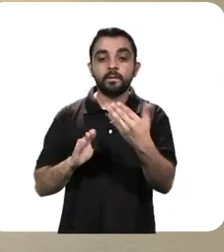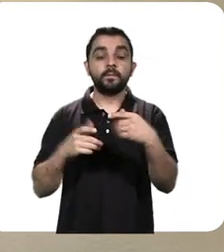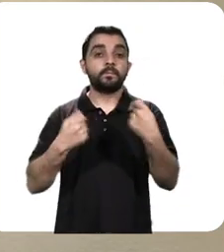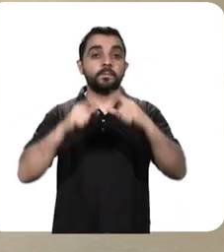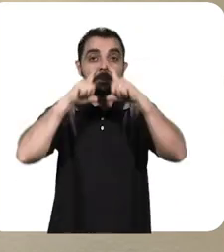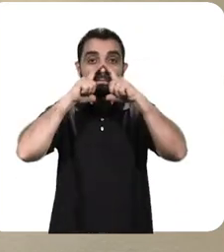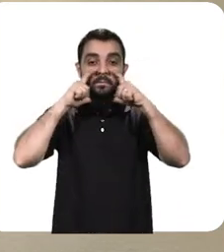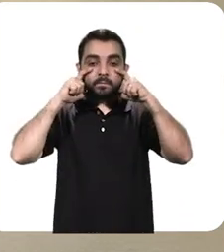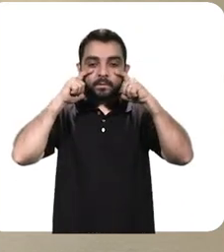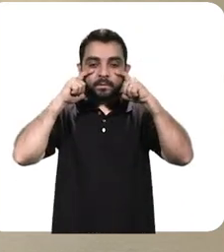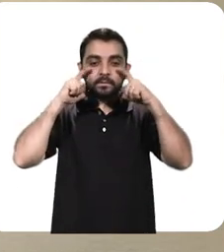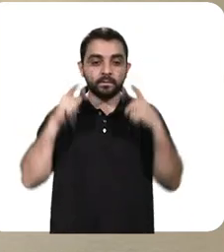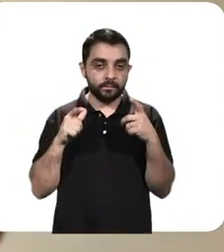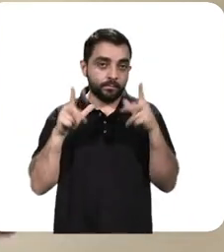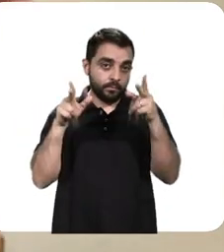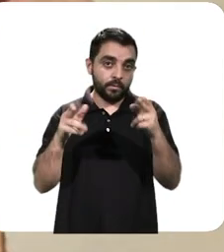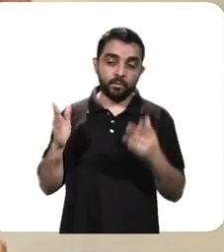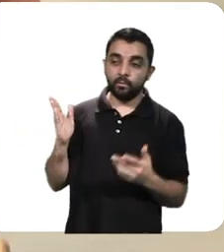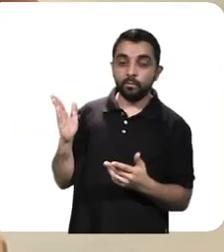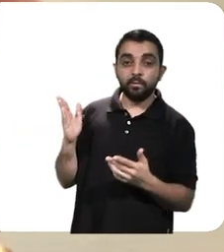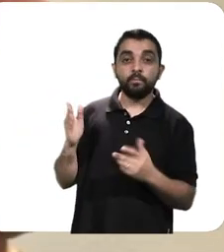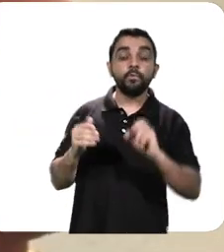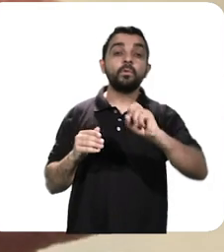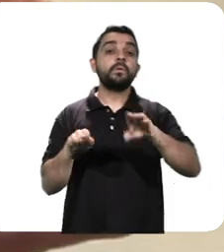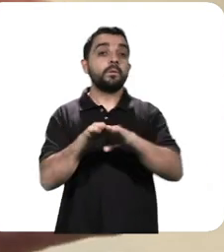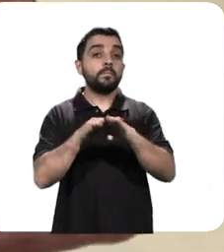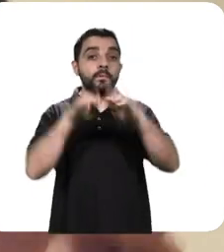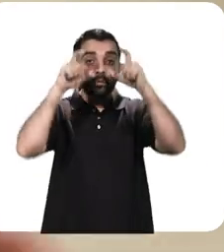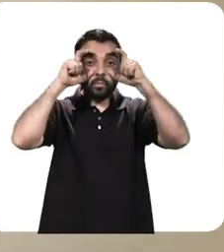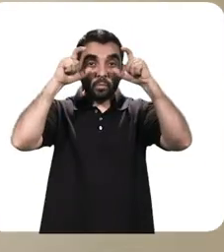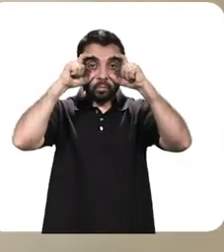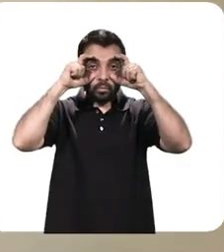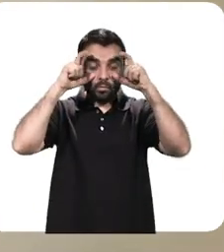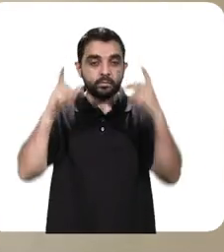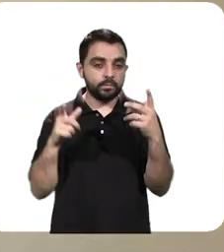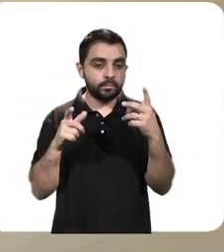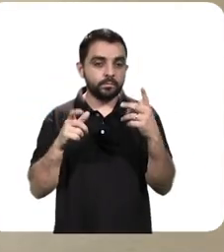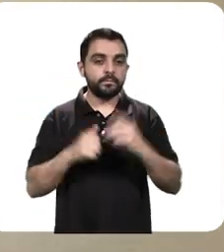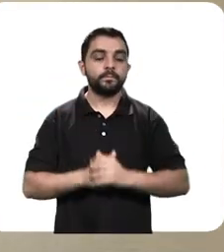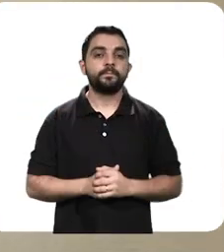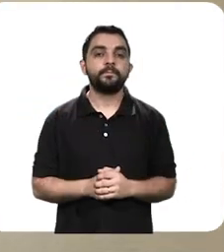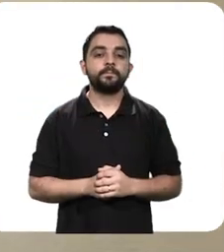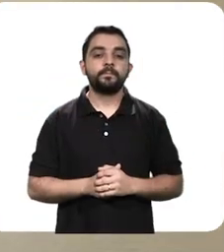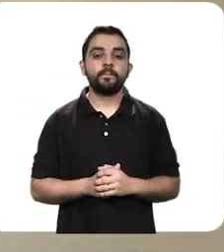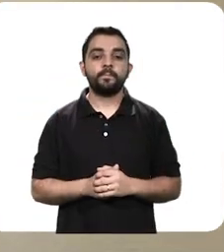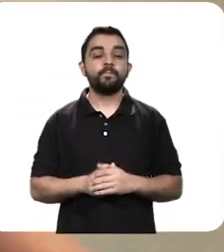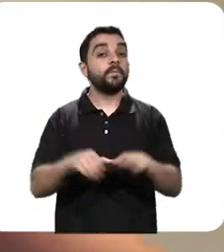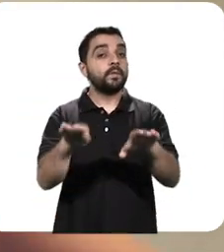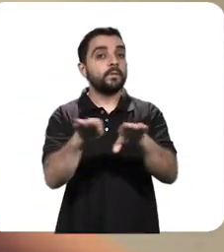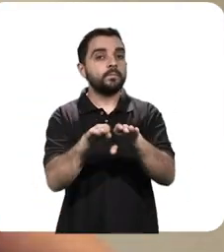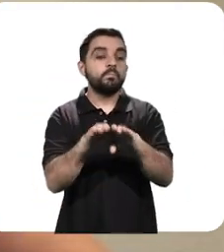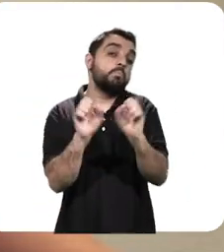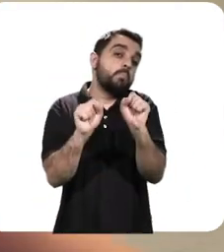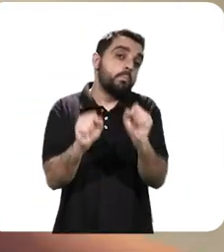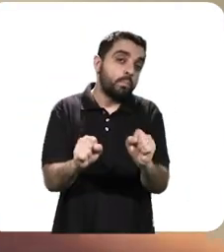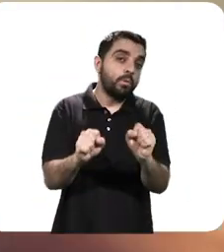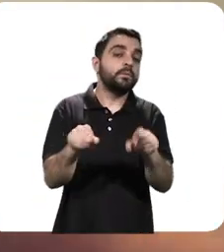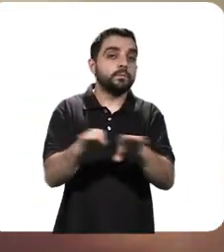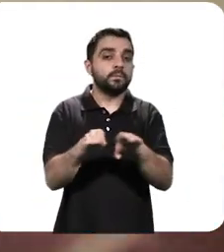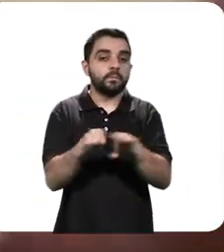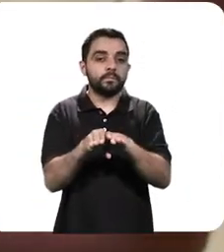profissional utilize uma máscara N95 ou PFF2, um óculos de proteção individual. E,